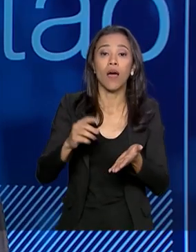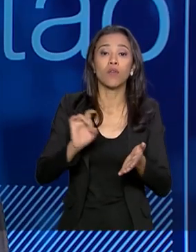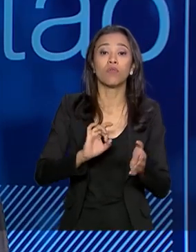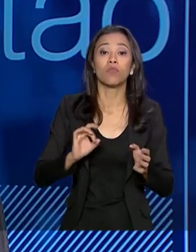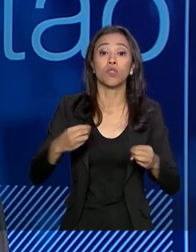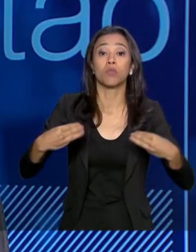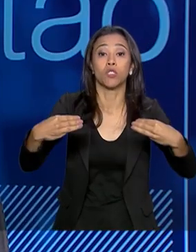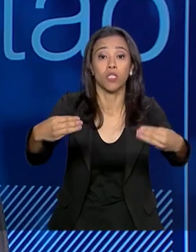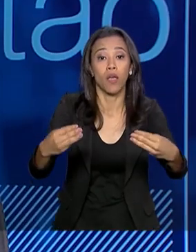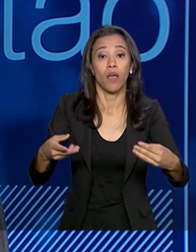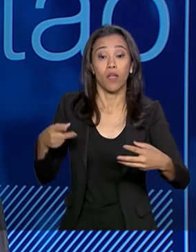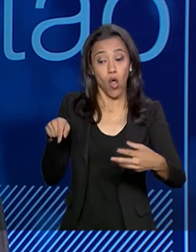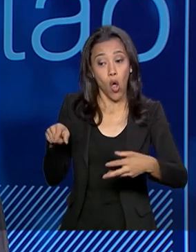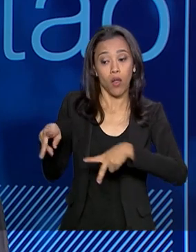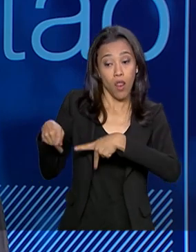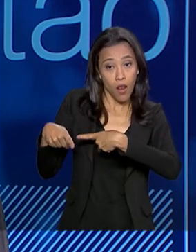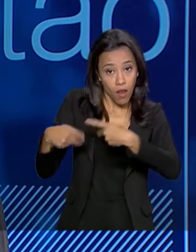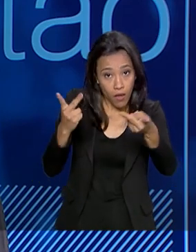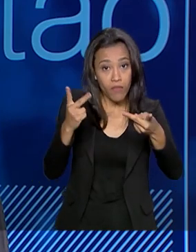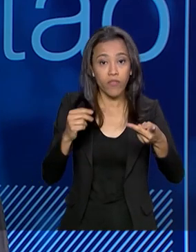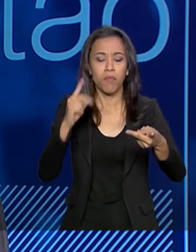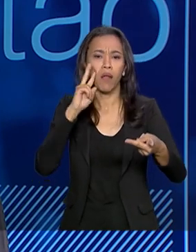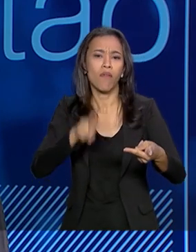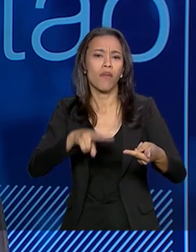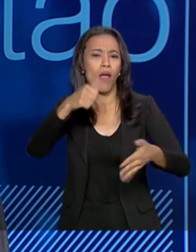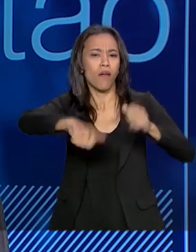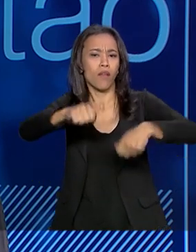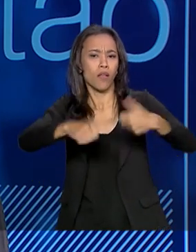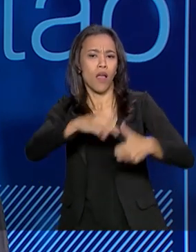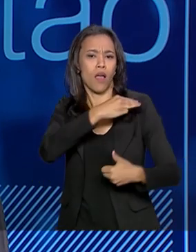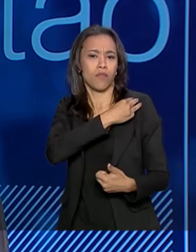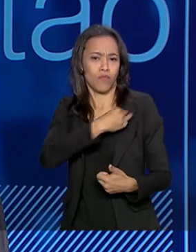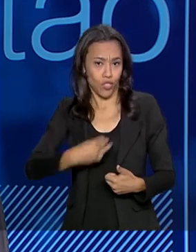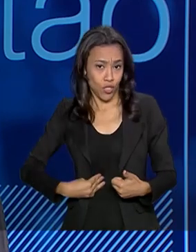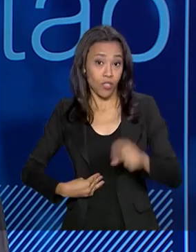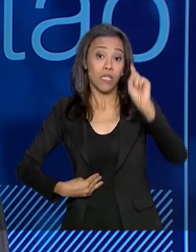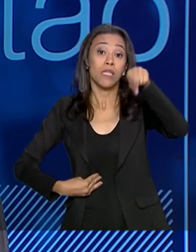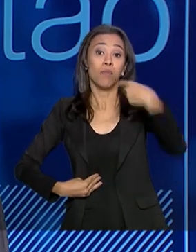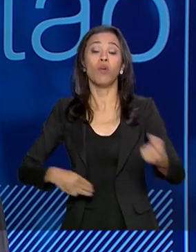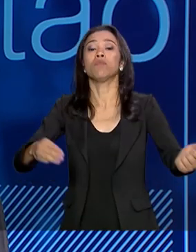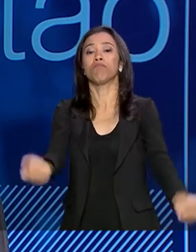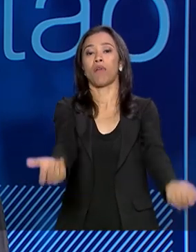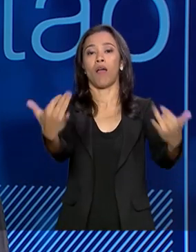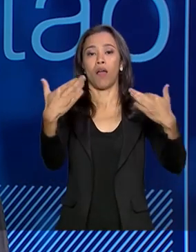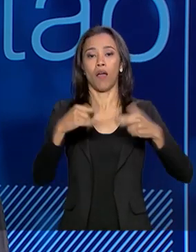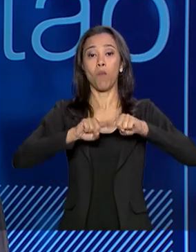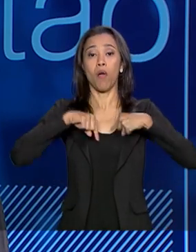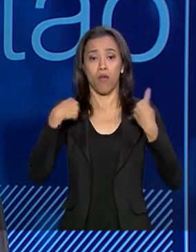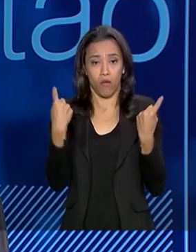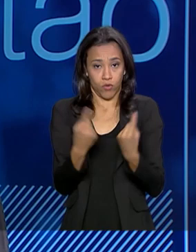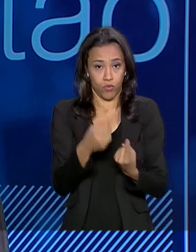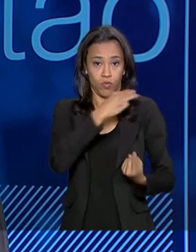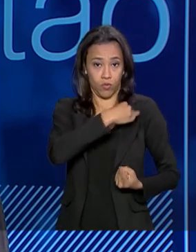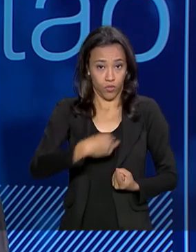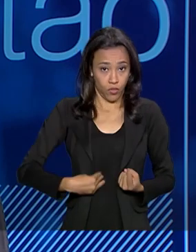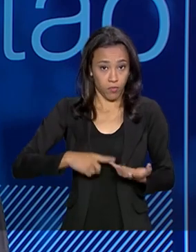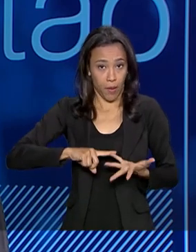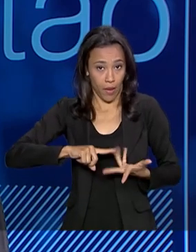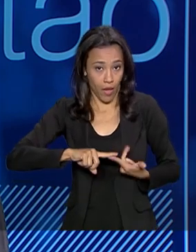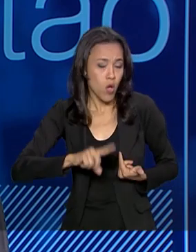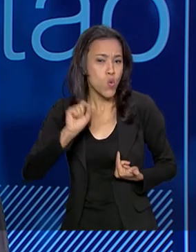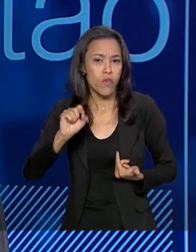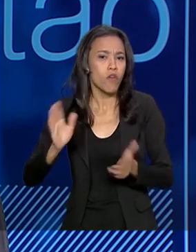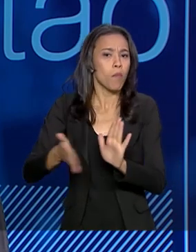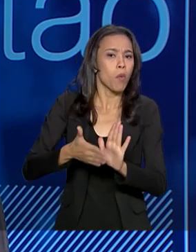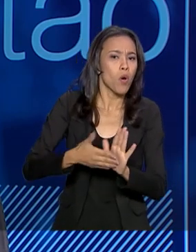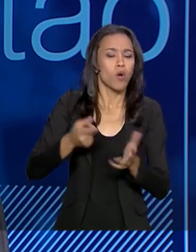avaliação para que eles levem para os seus ministros e, finalmente, tem a reunião do Conselho de Ministros que delibera o que foi proposto por todos